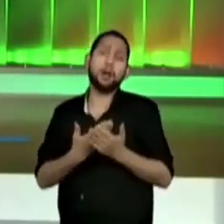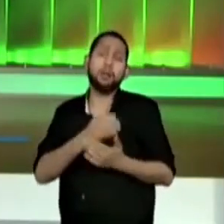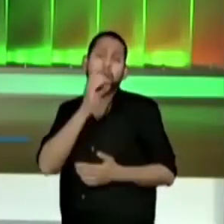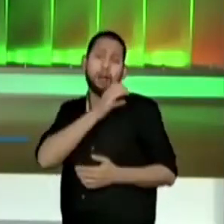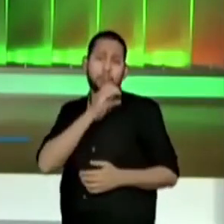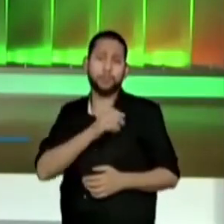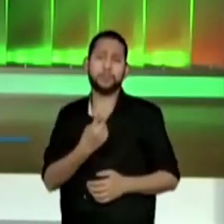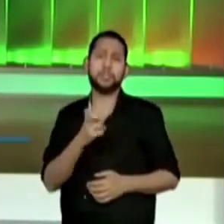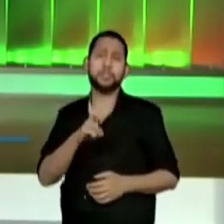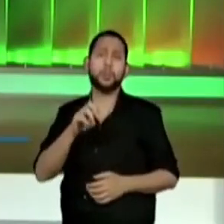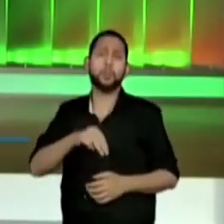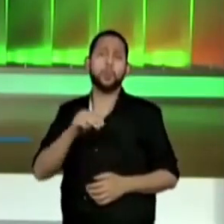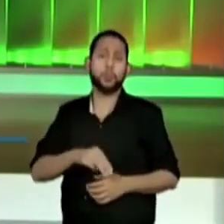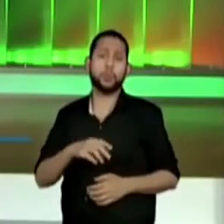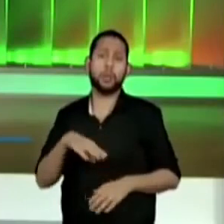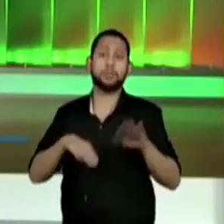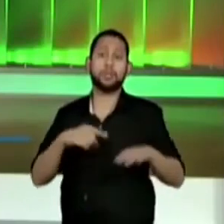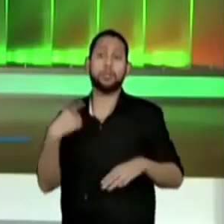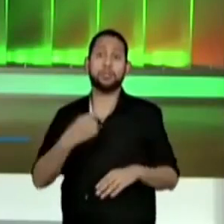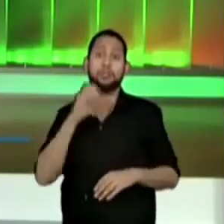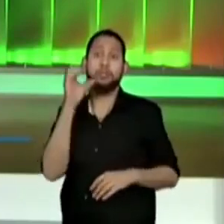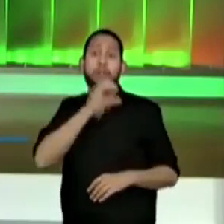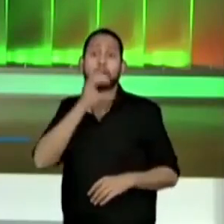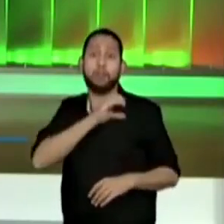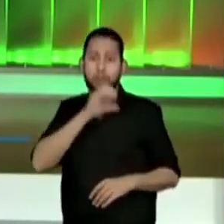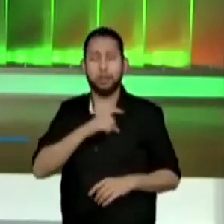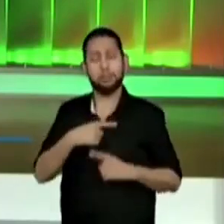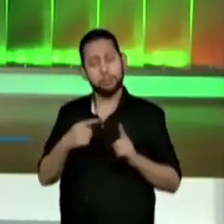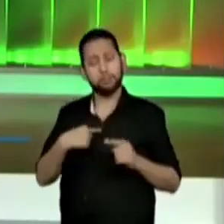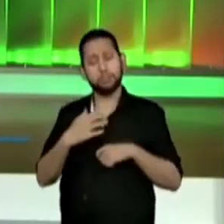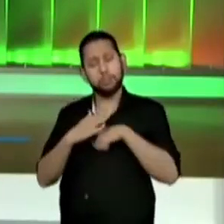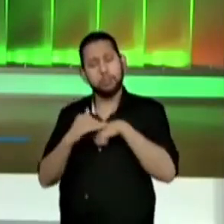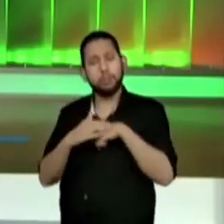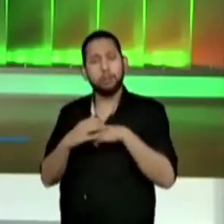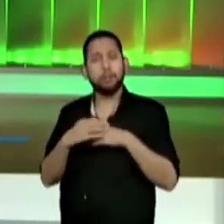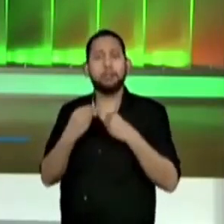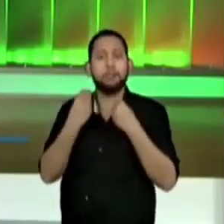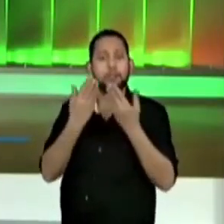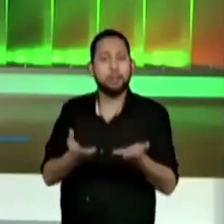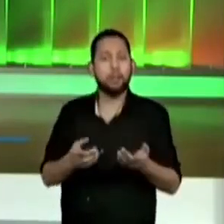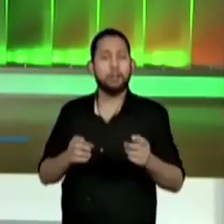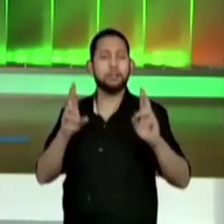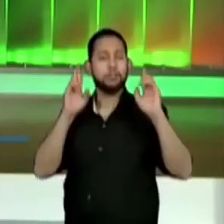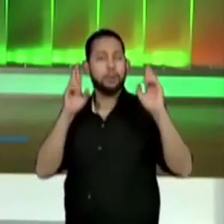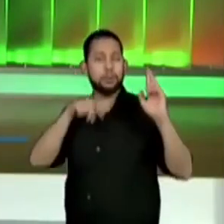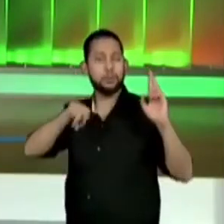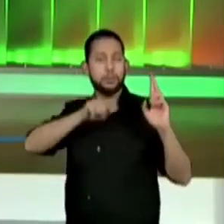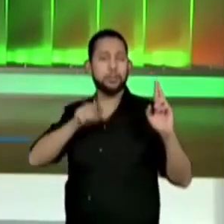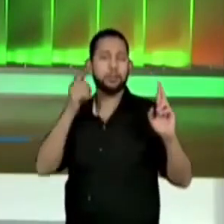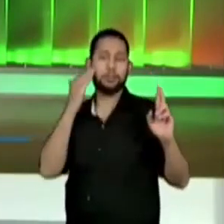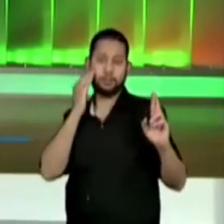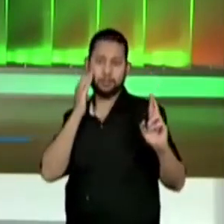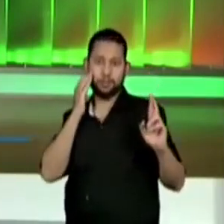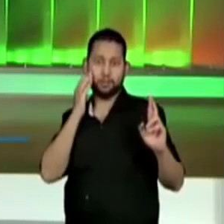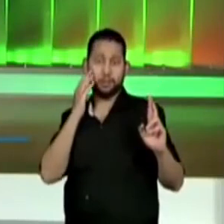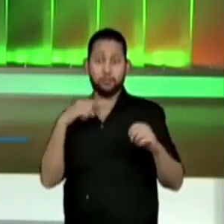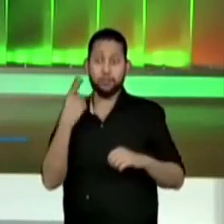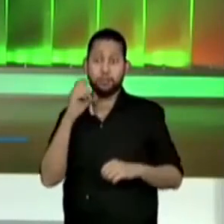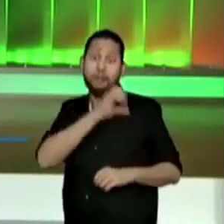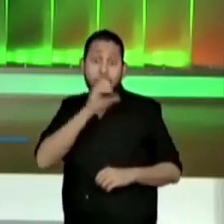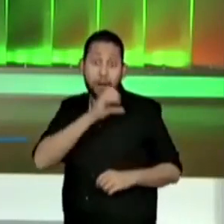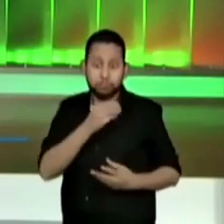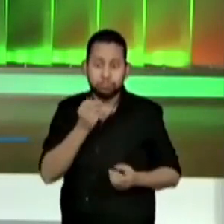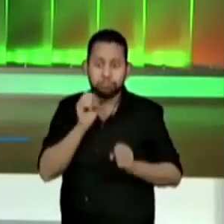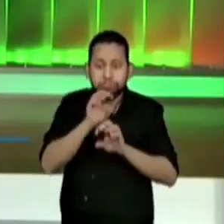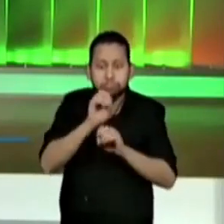minutos. E às vezes a gente faz as coisas aqui correndo. Mas é com todo carinho. Eu espero que vocês tenham entendido. E se passou muito rápido